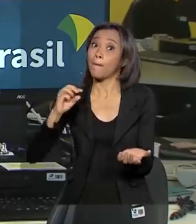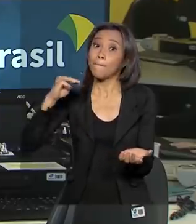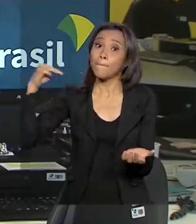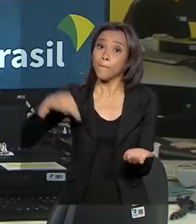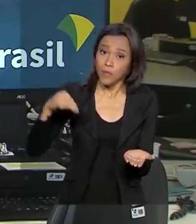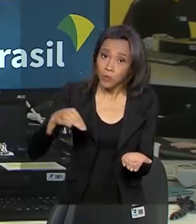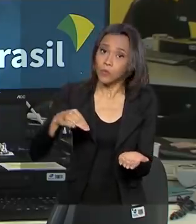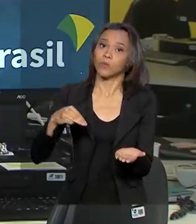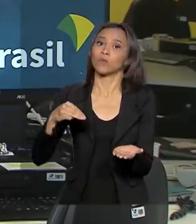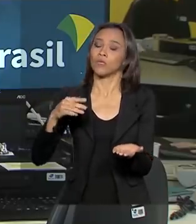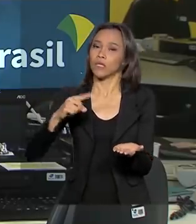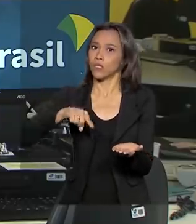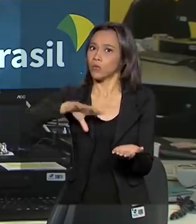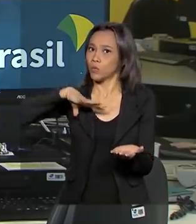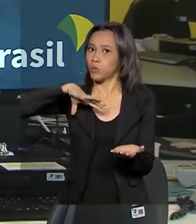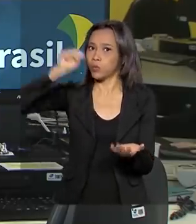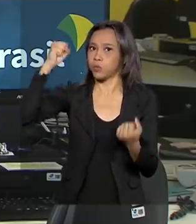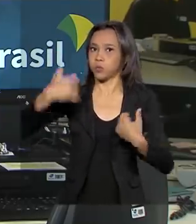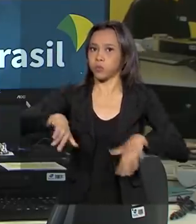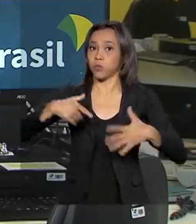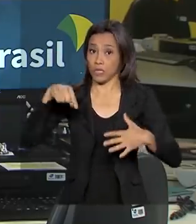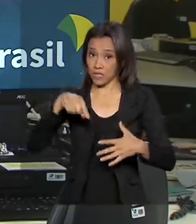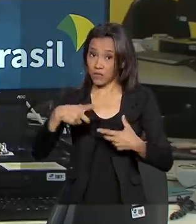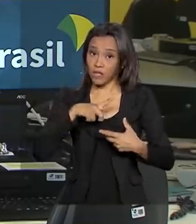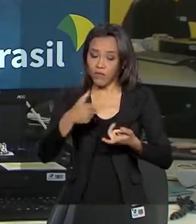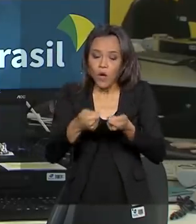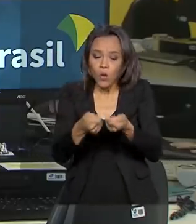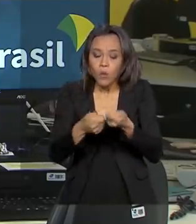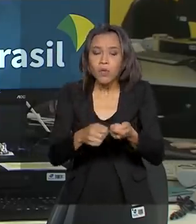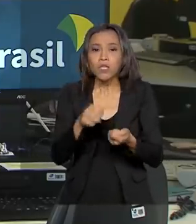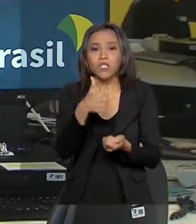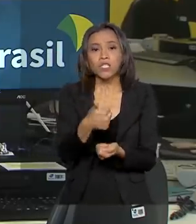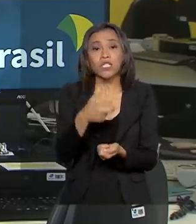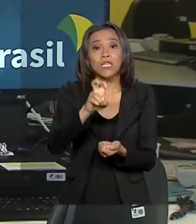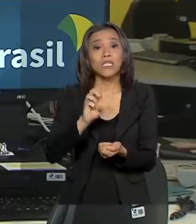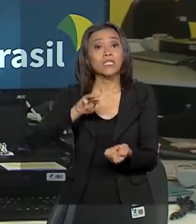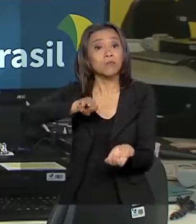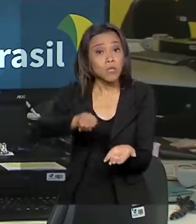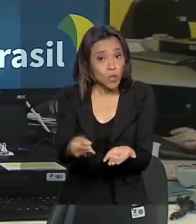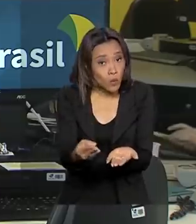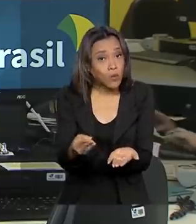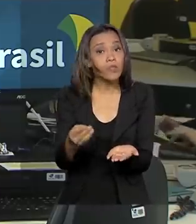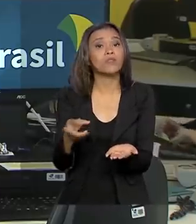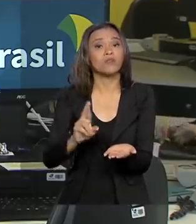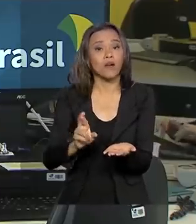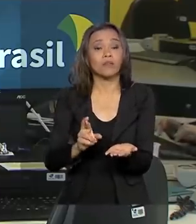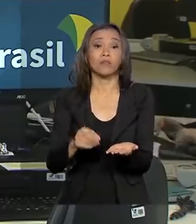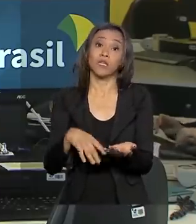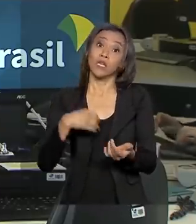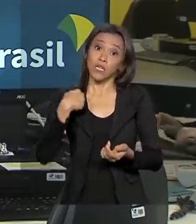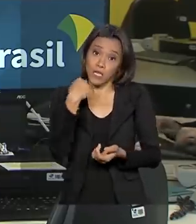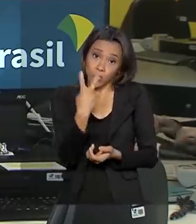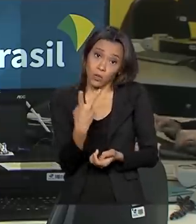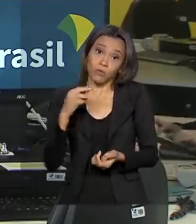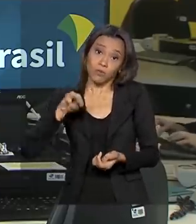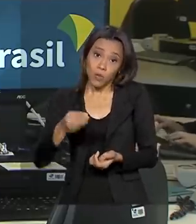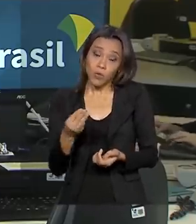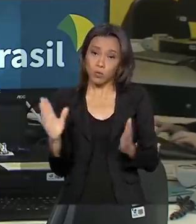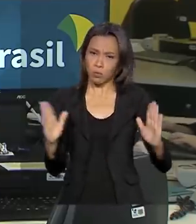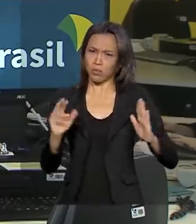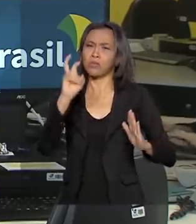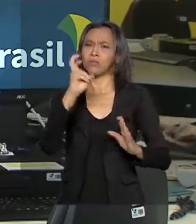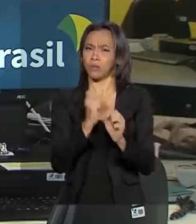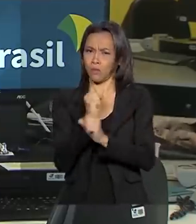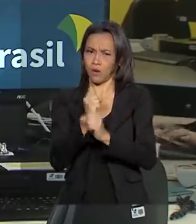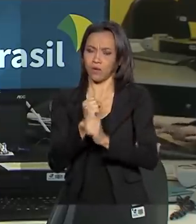Essas mudanças vão gerar uma economia de 15 milhões de reais este ano e de 22 milhões em cinco anos. O SISU é a principal